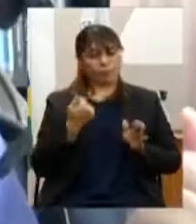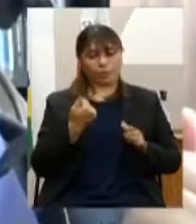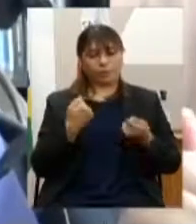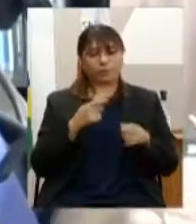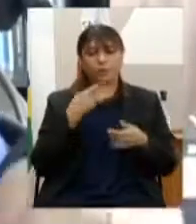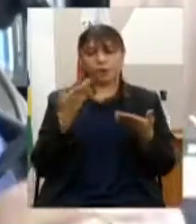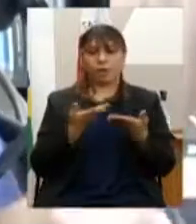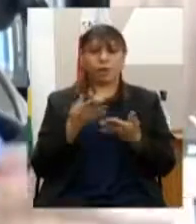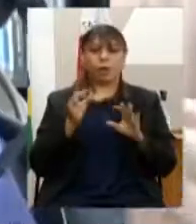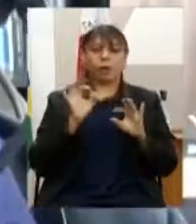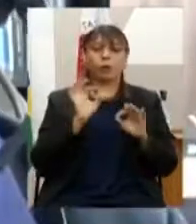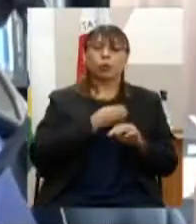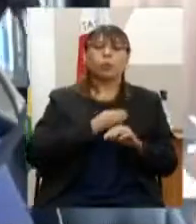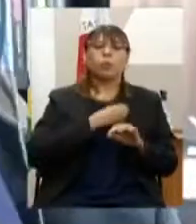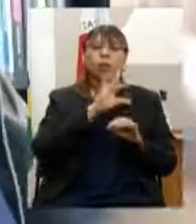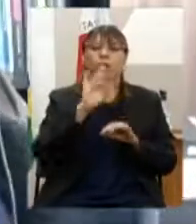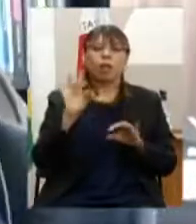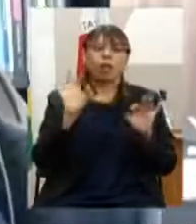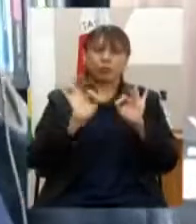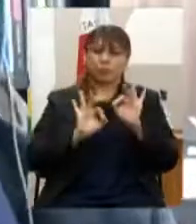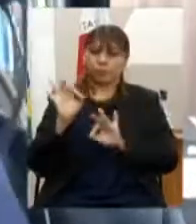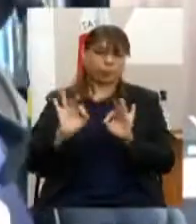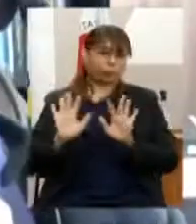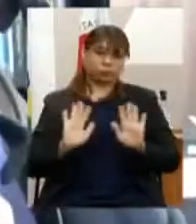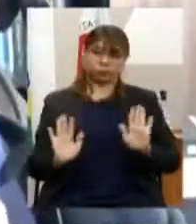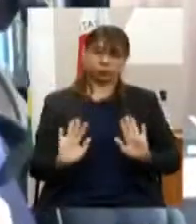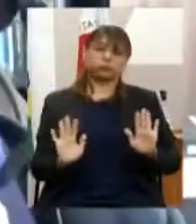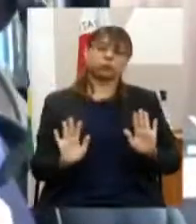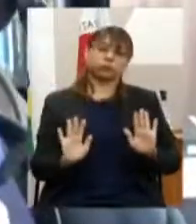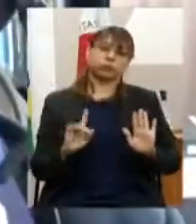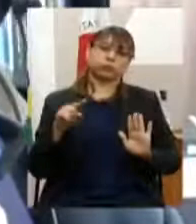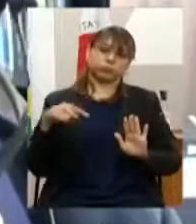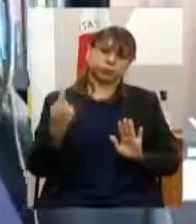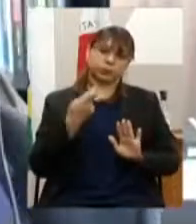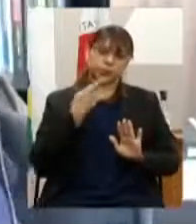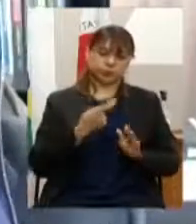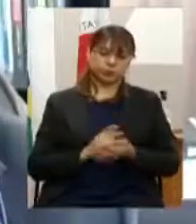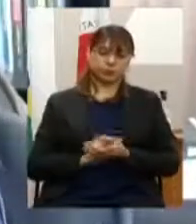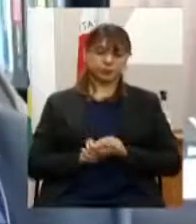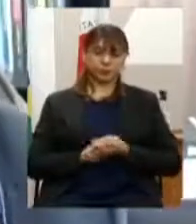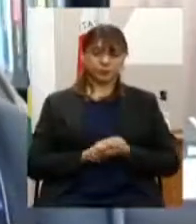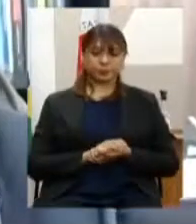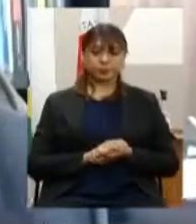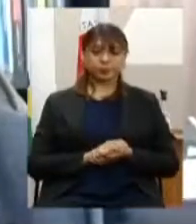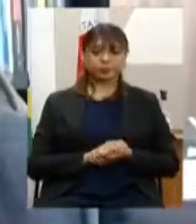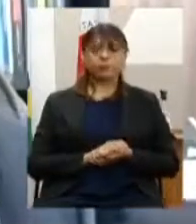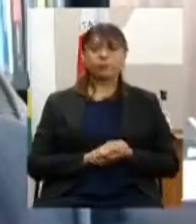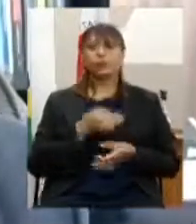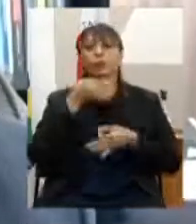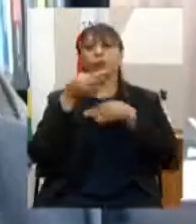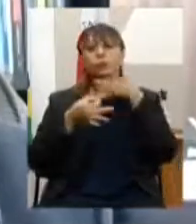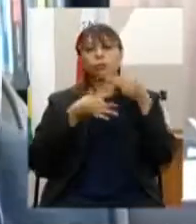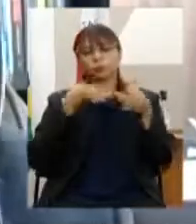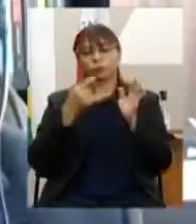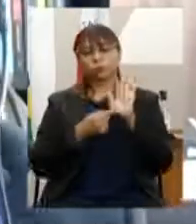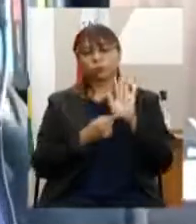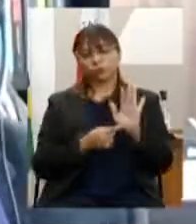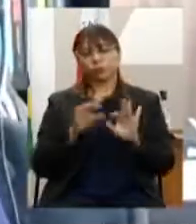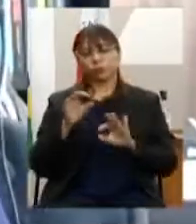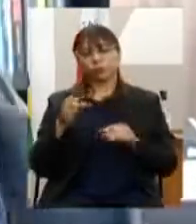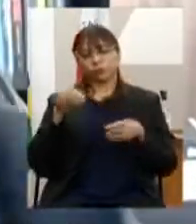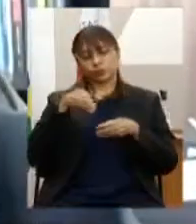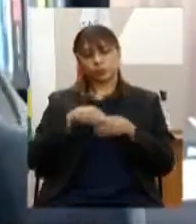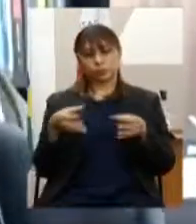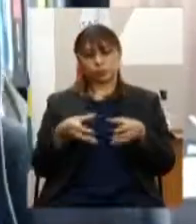programas que são números específicos e que vão ser citados mais na frente as sugestões apresentadas no grupo de trabalho